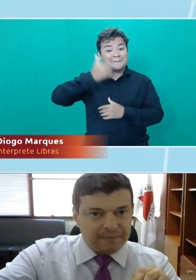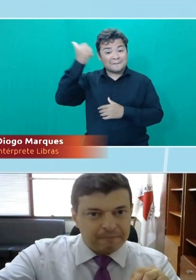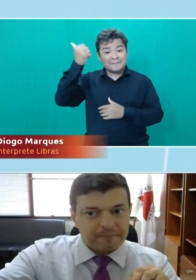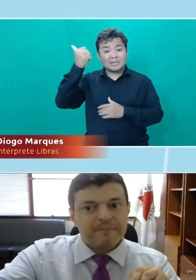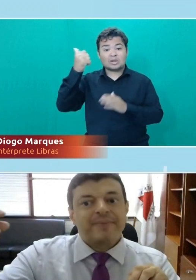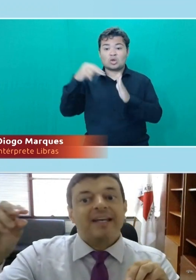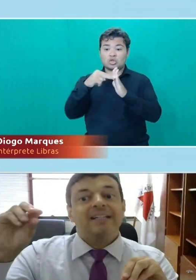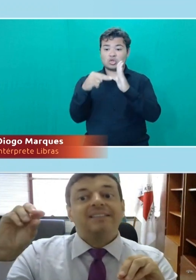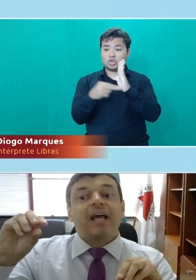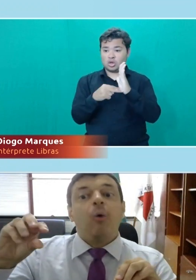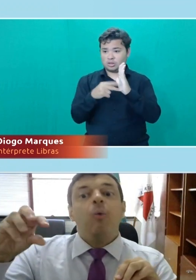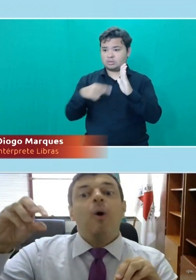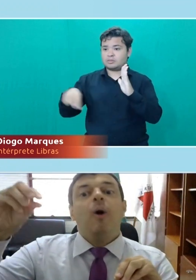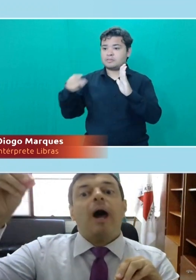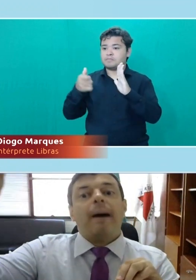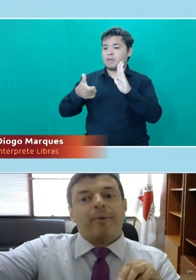nota